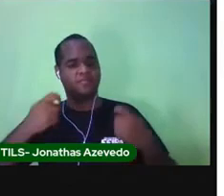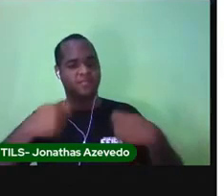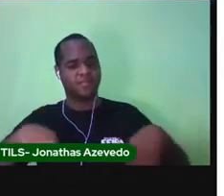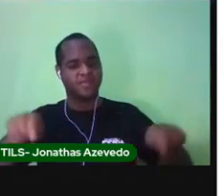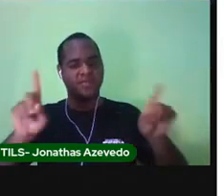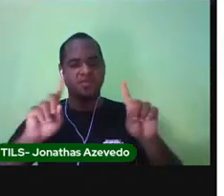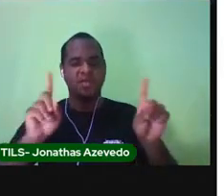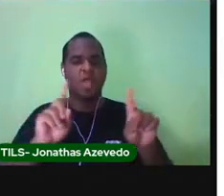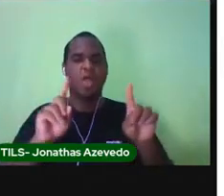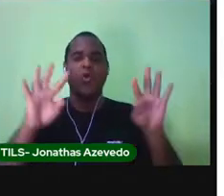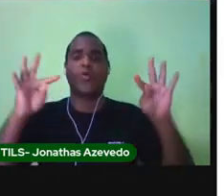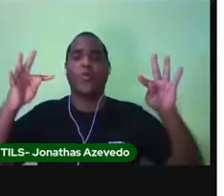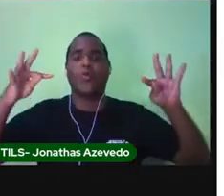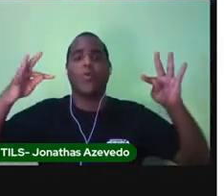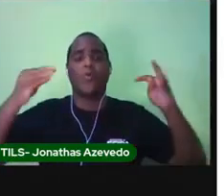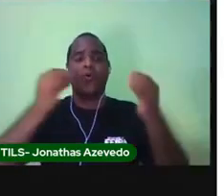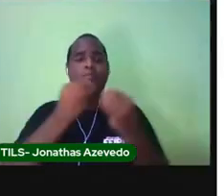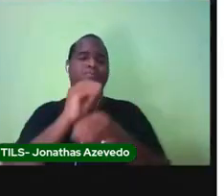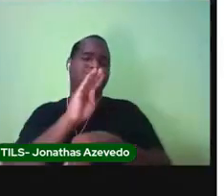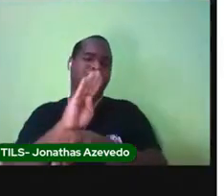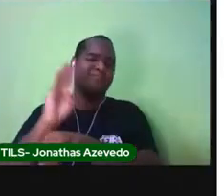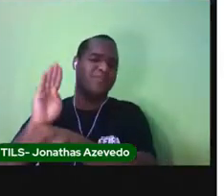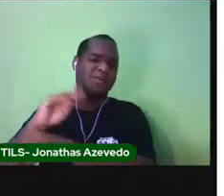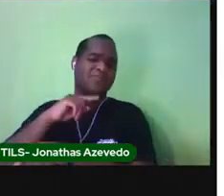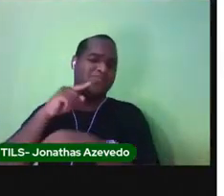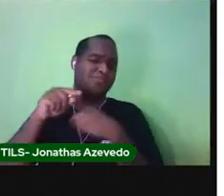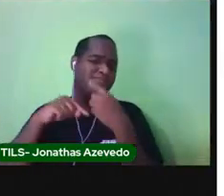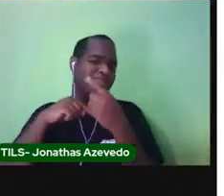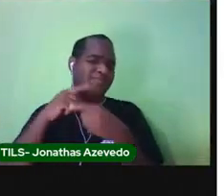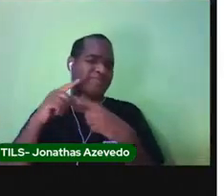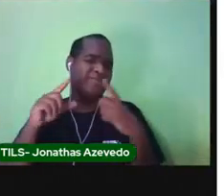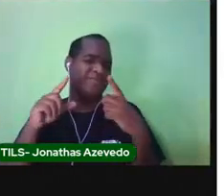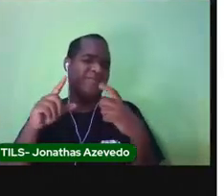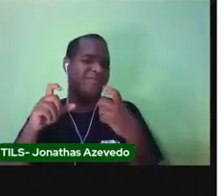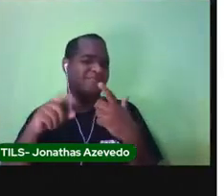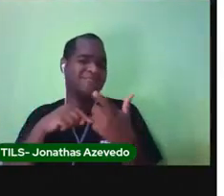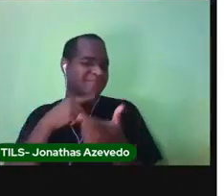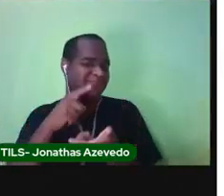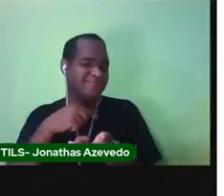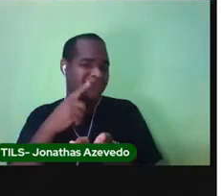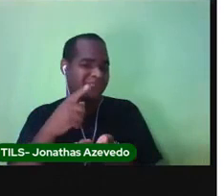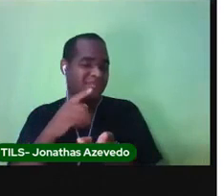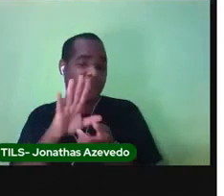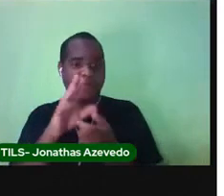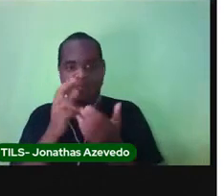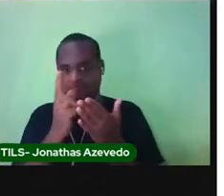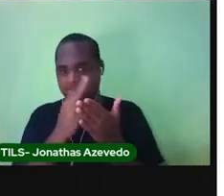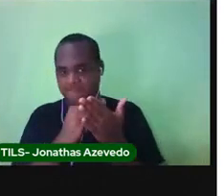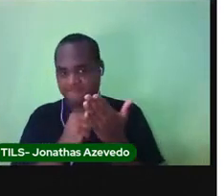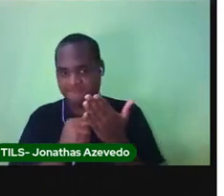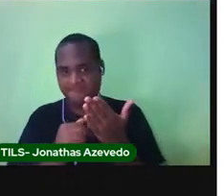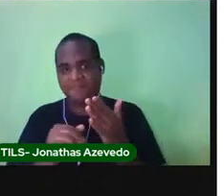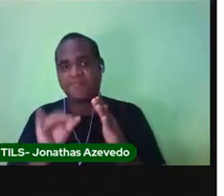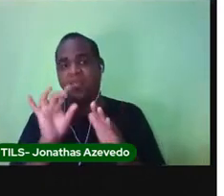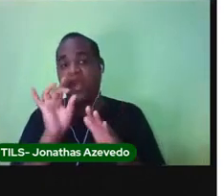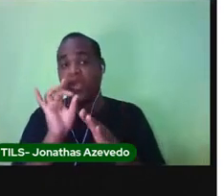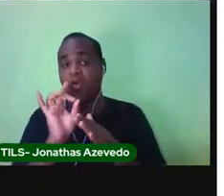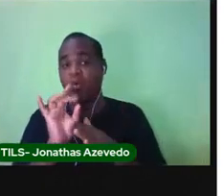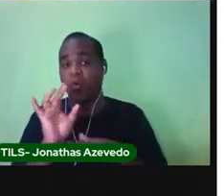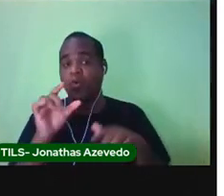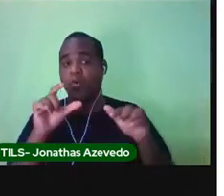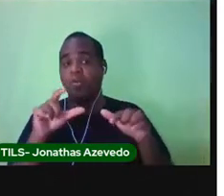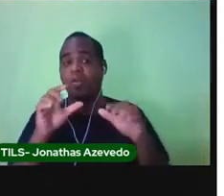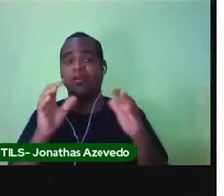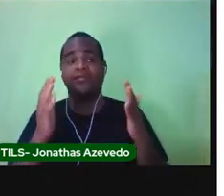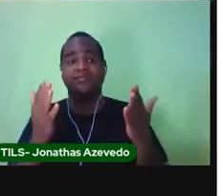bairro todo, porque nem ia caber na folha de papel. Você vai desenhar algo que represente